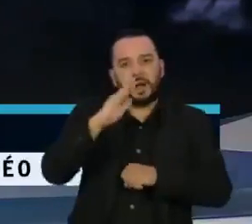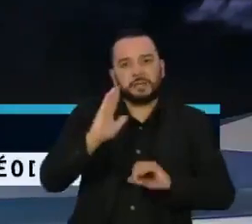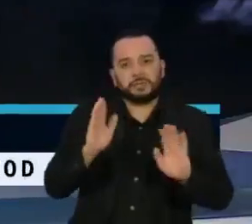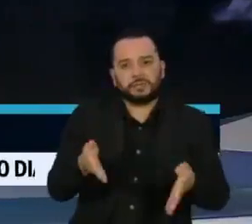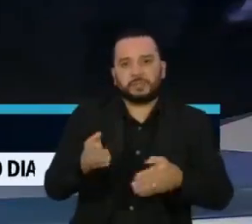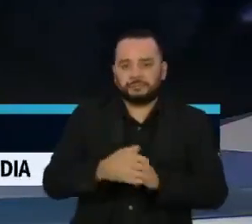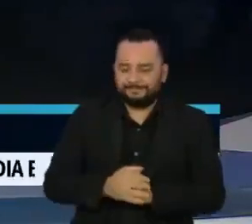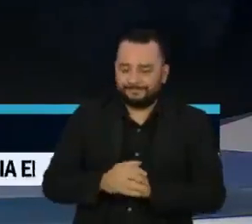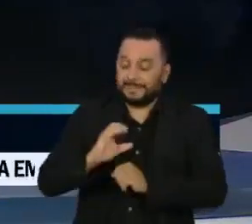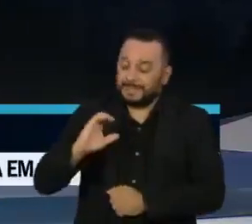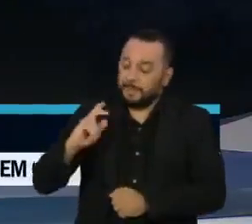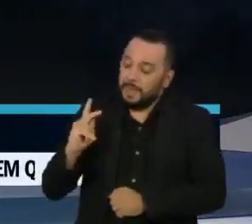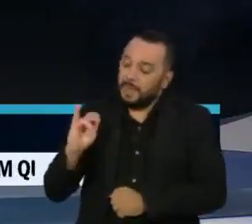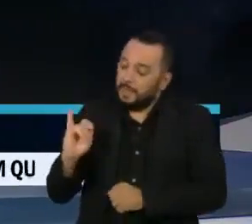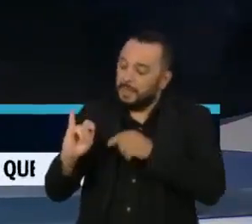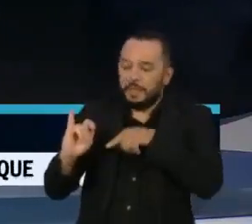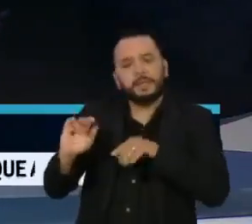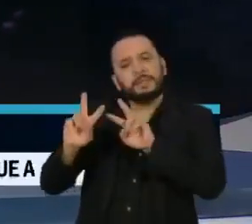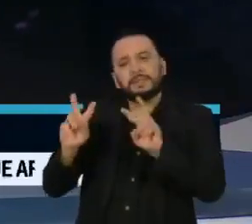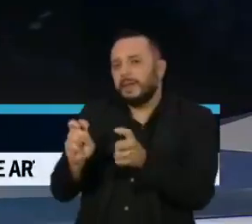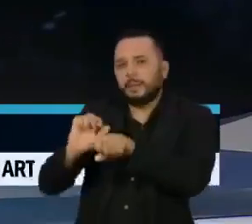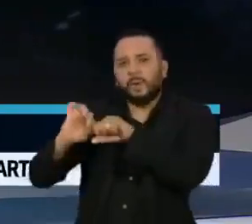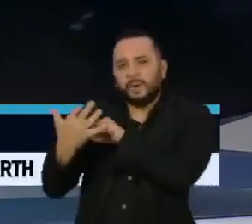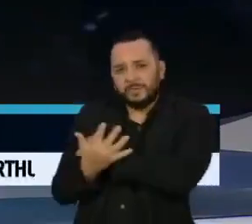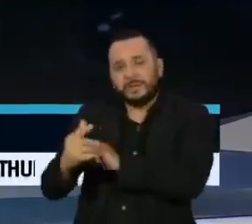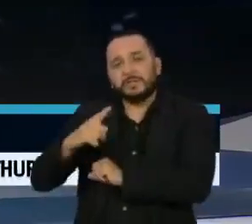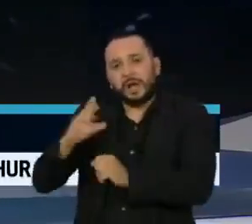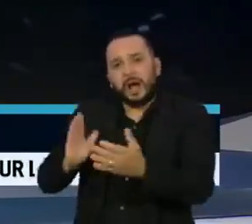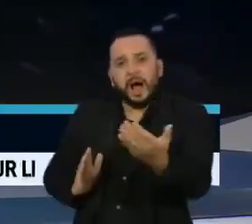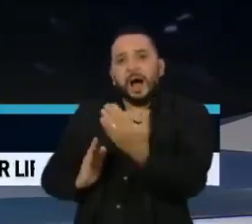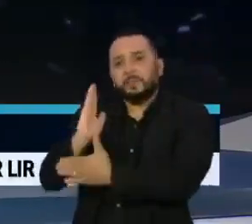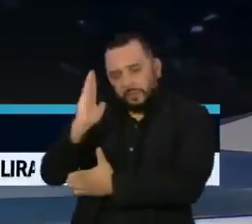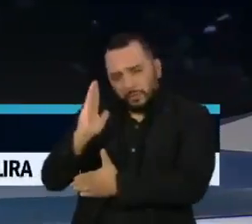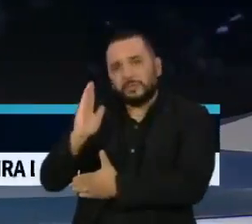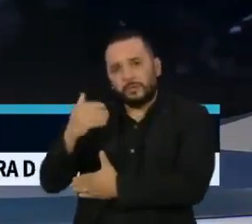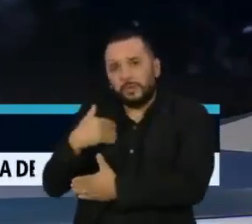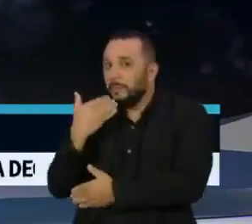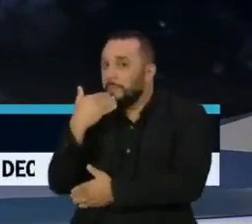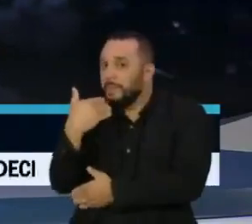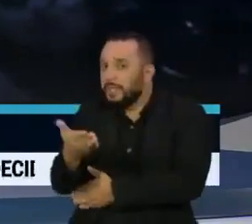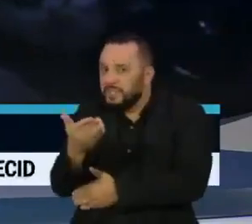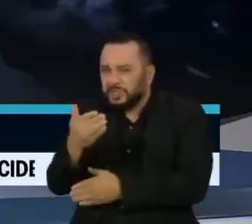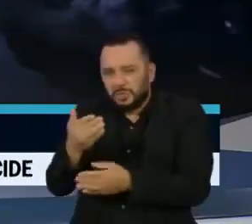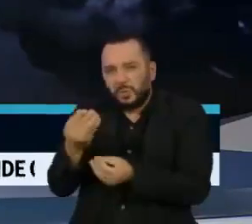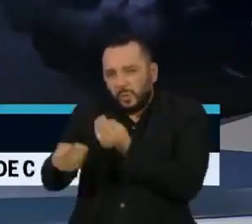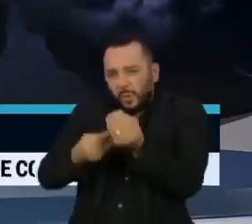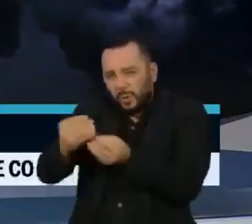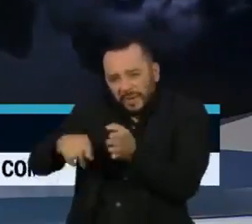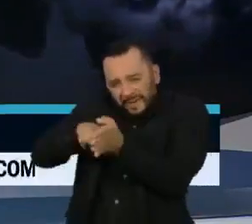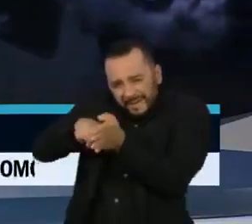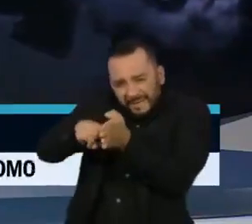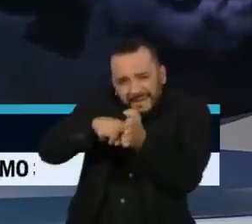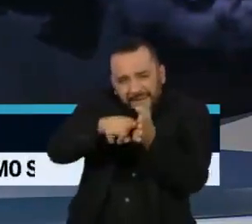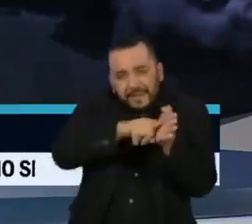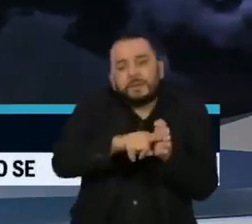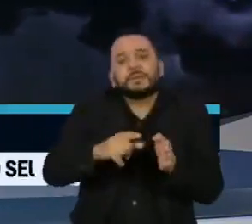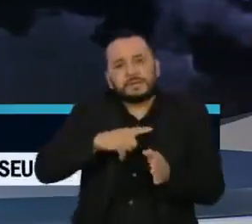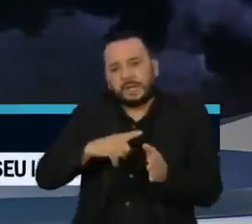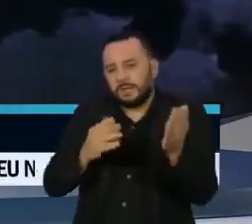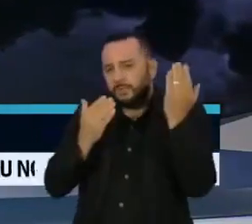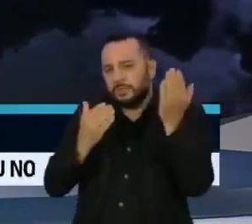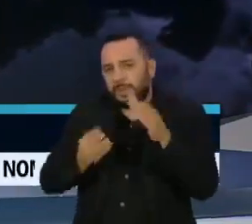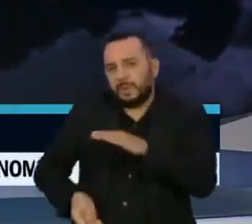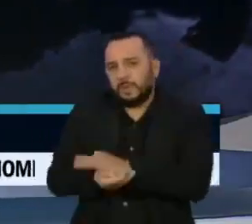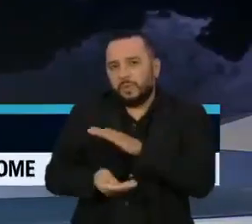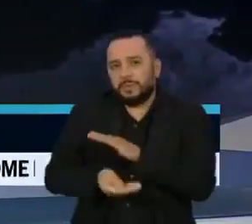A CPI da pandemia aprovou hoje uma série de requerimentos para aprofundar as investigações envolvendo suspeitas de corrupção